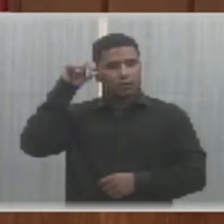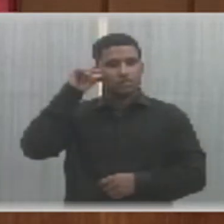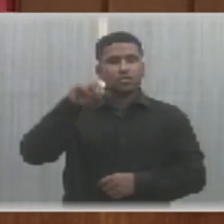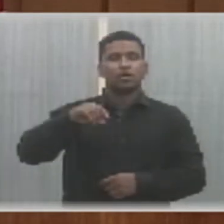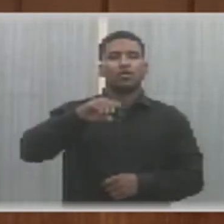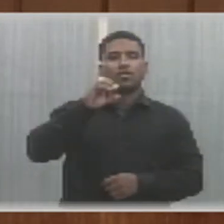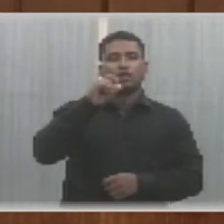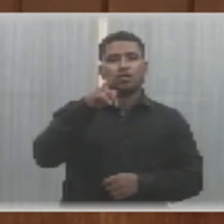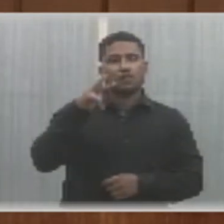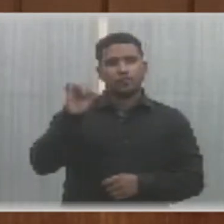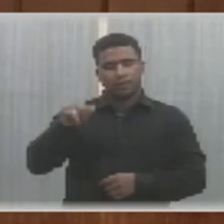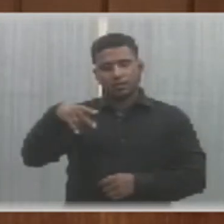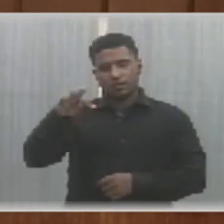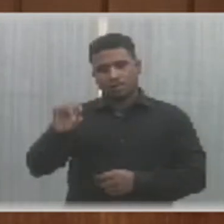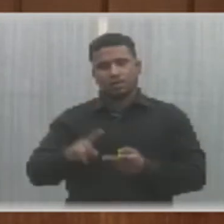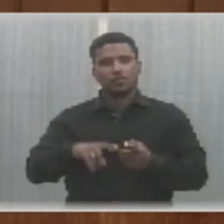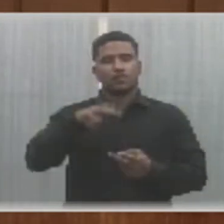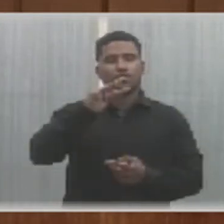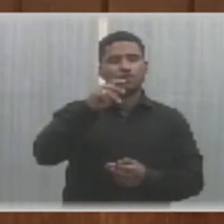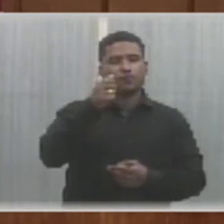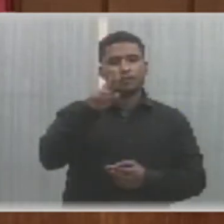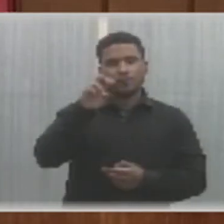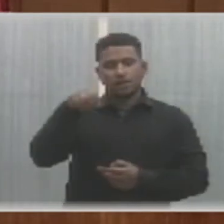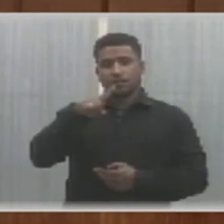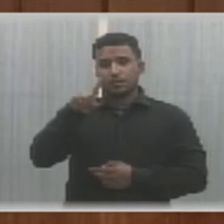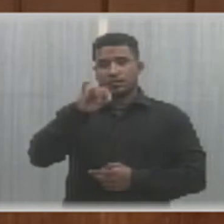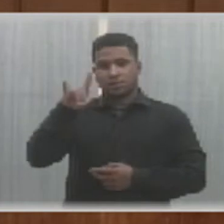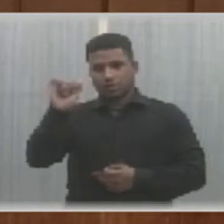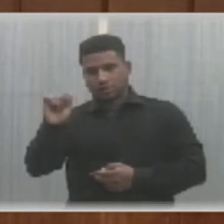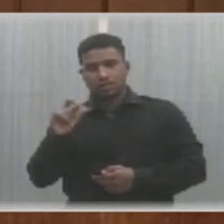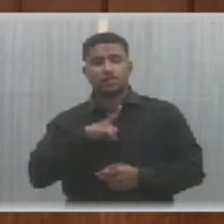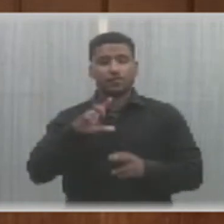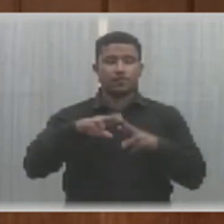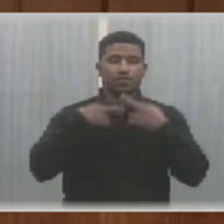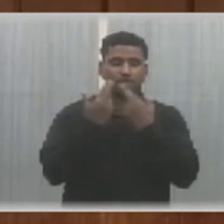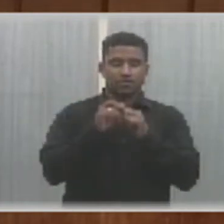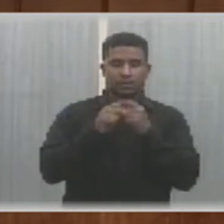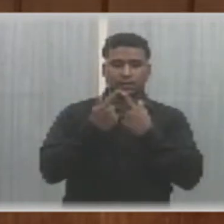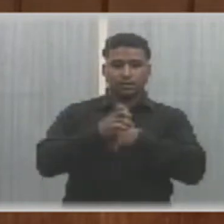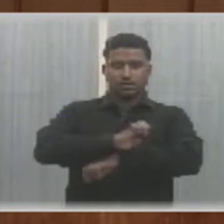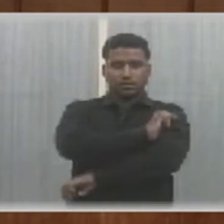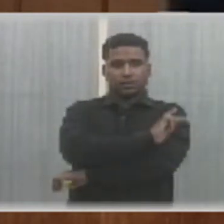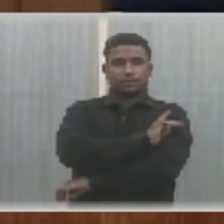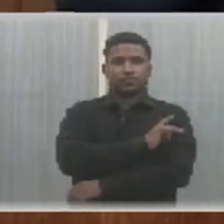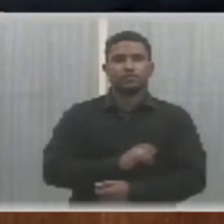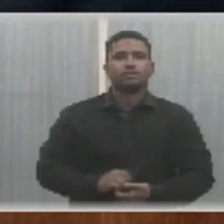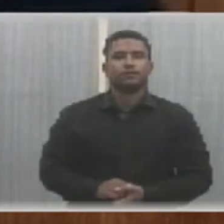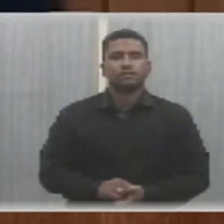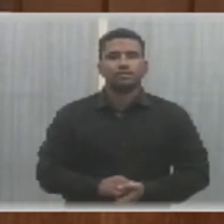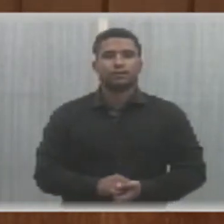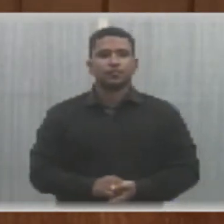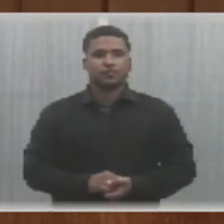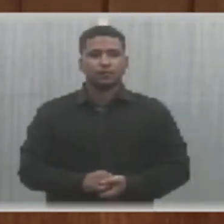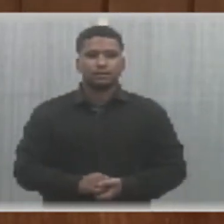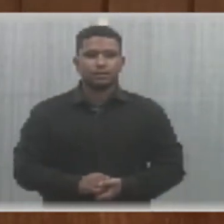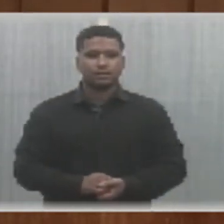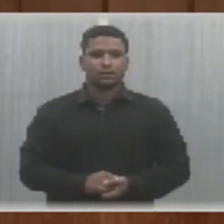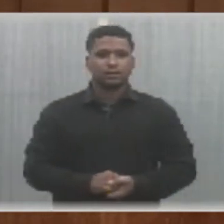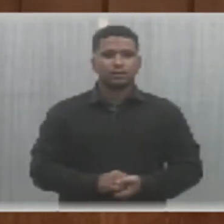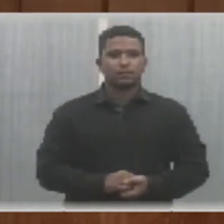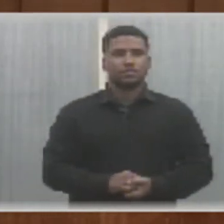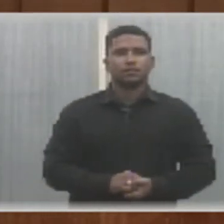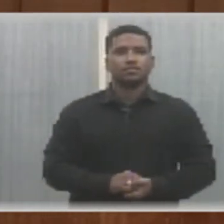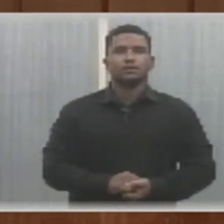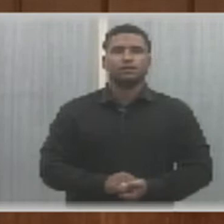Oliveira Neto, Barton Lacerda, Wilson Brandão e Ziza Cavalho, realizou-se a sexta sessão extraordinária da quarta sessão legislativa da